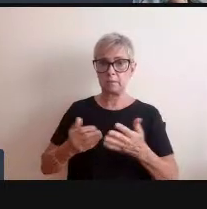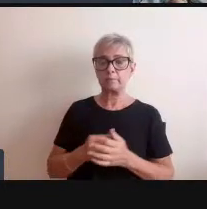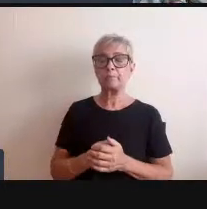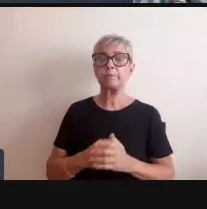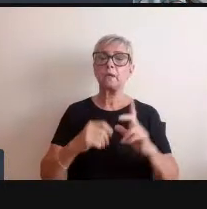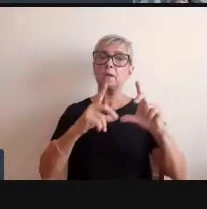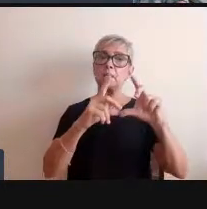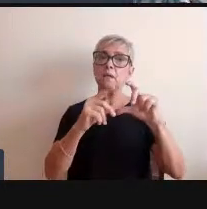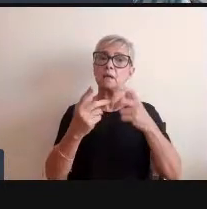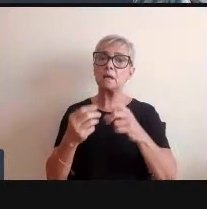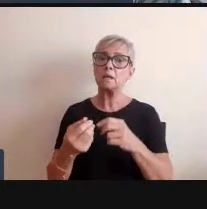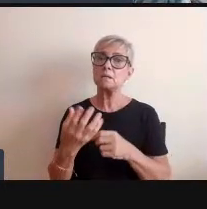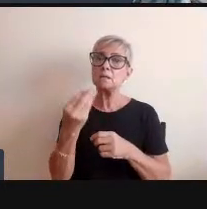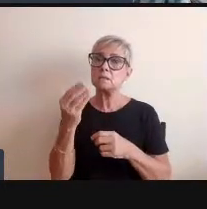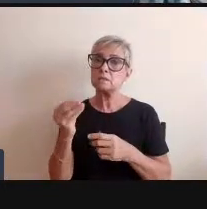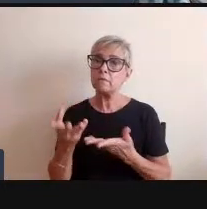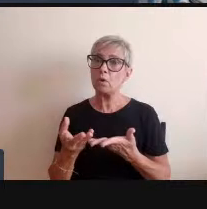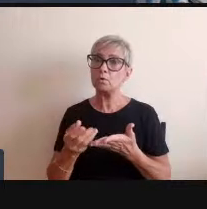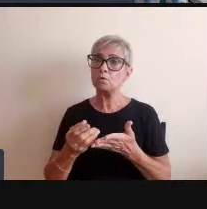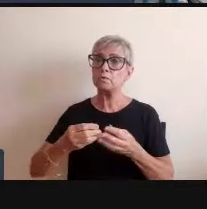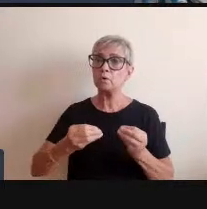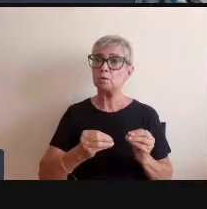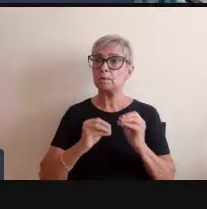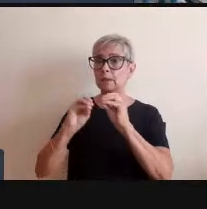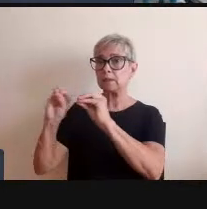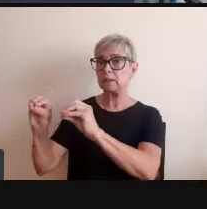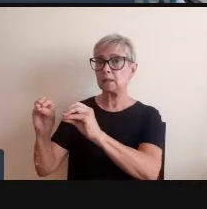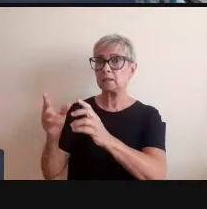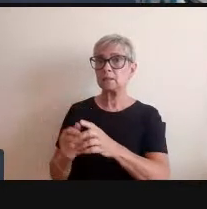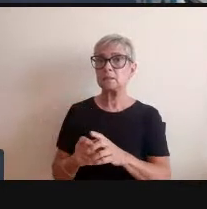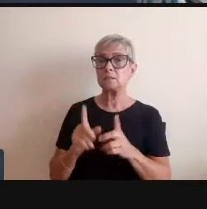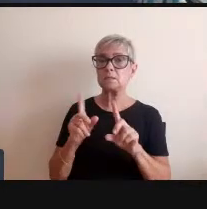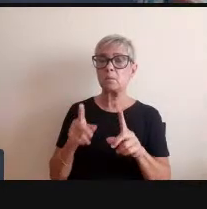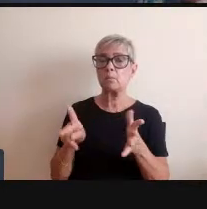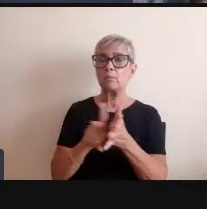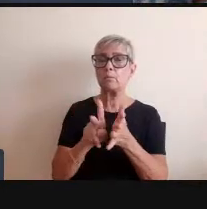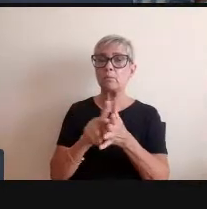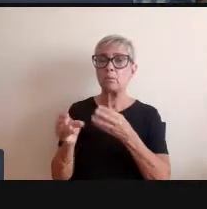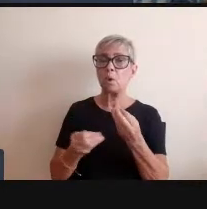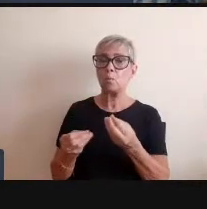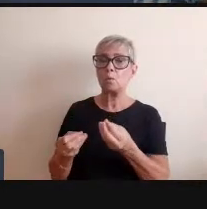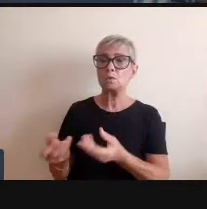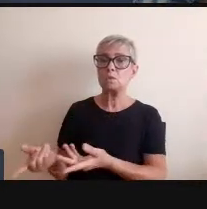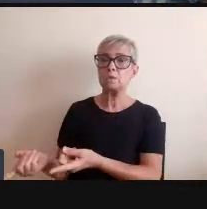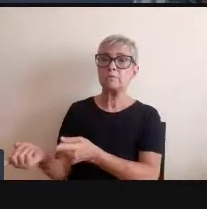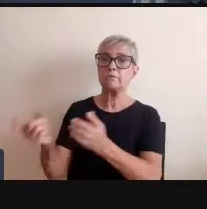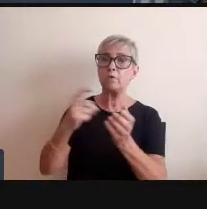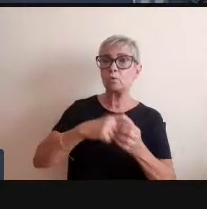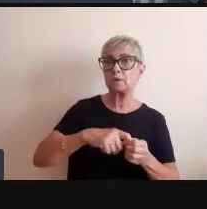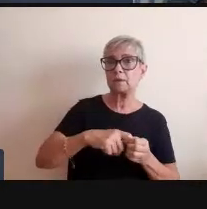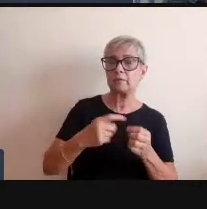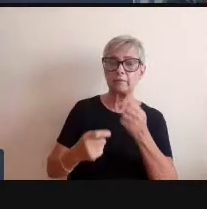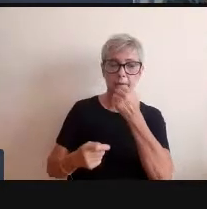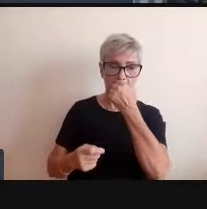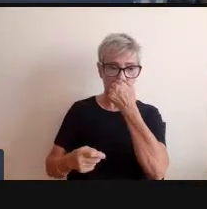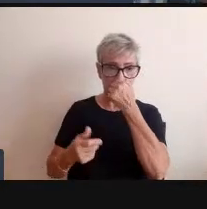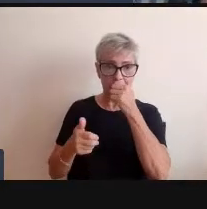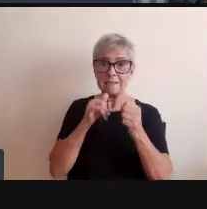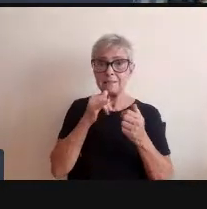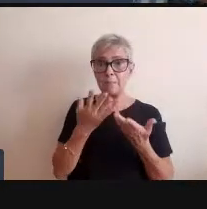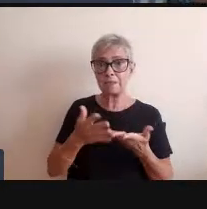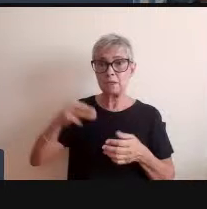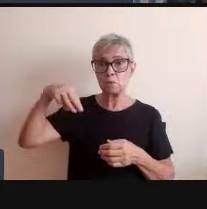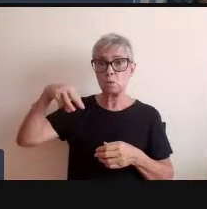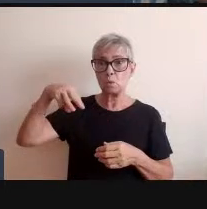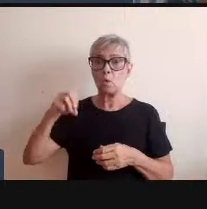foram enviadas não foram não seriam devolvidas quer dizer de repente o MoMA recebeu um acervo de 2